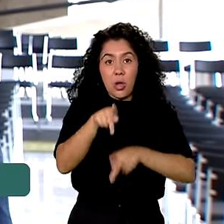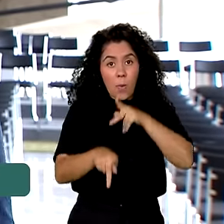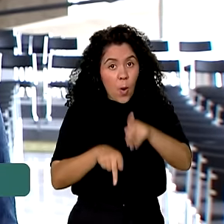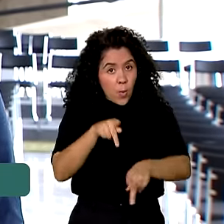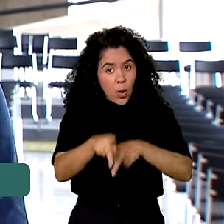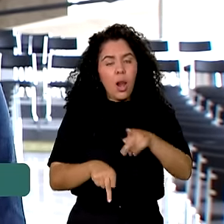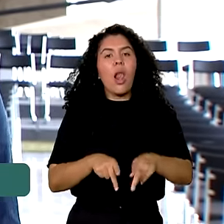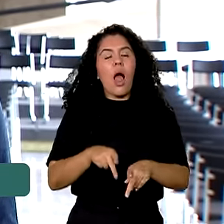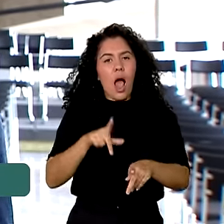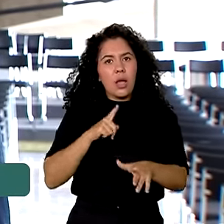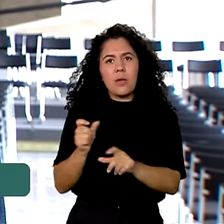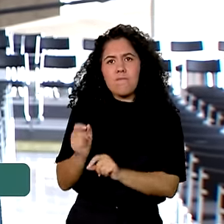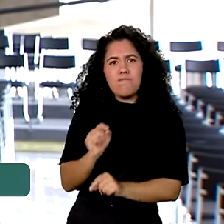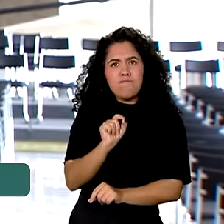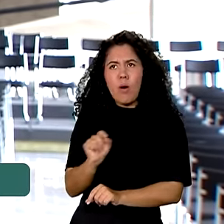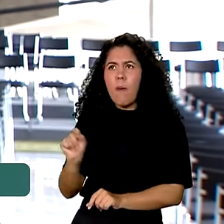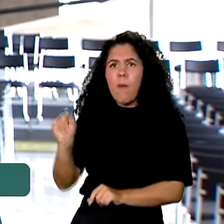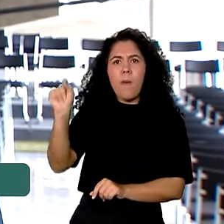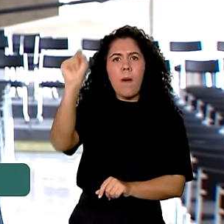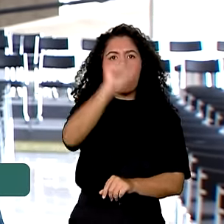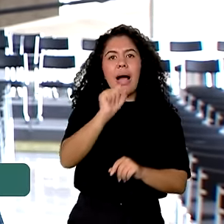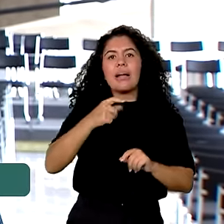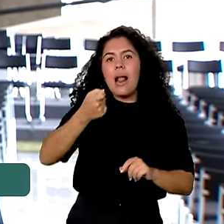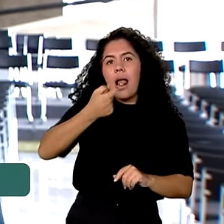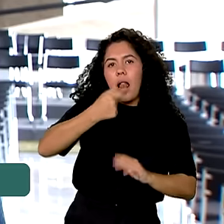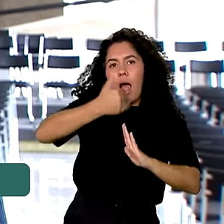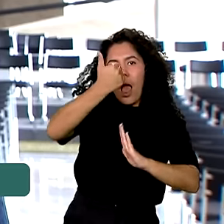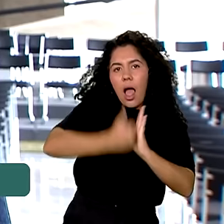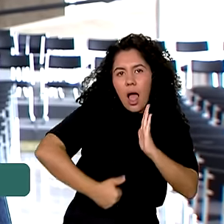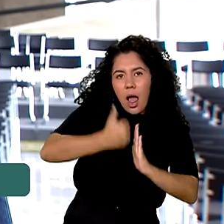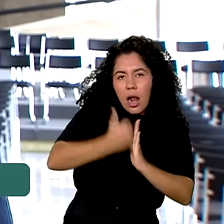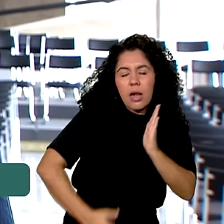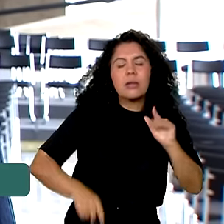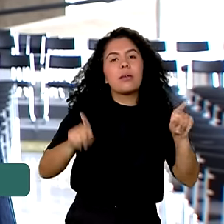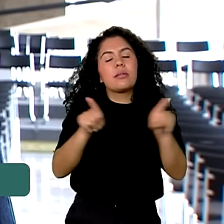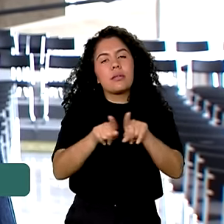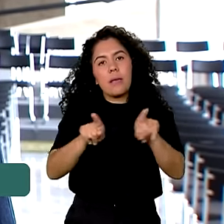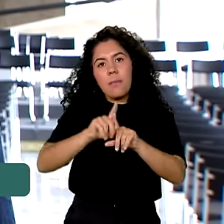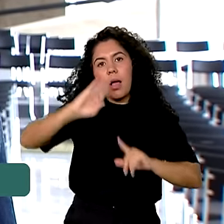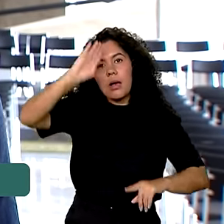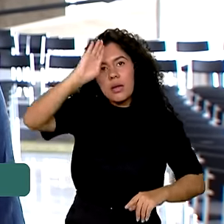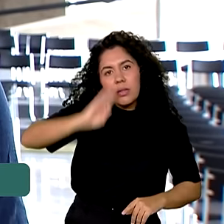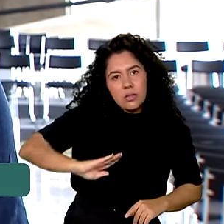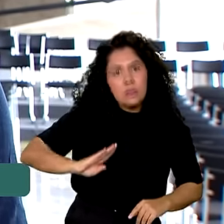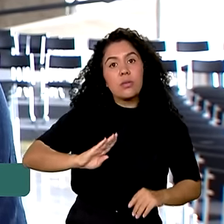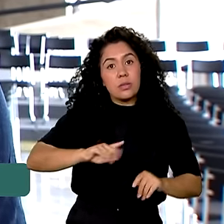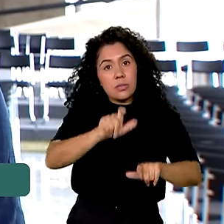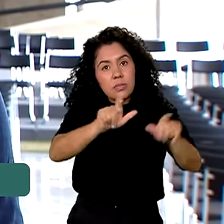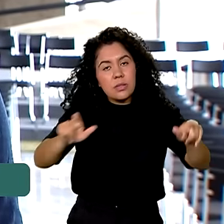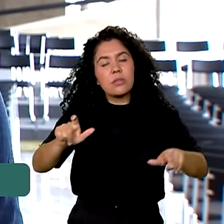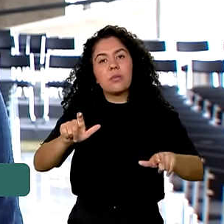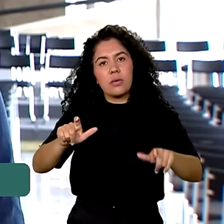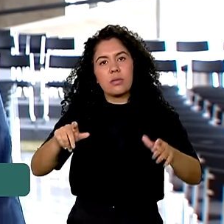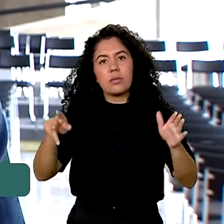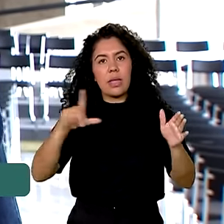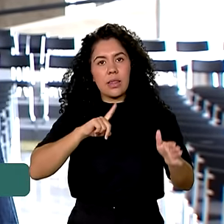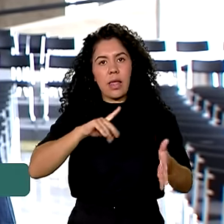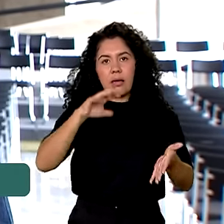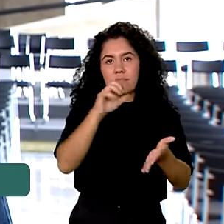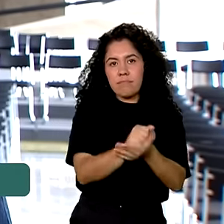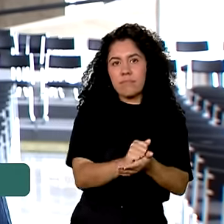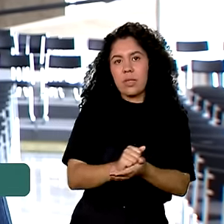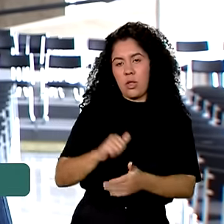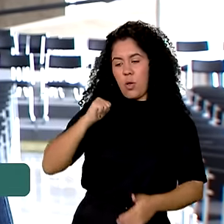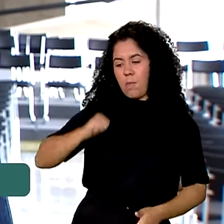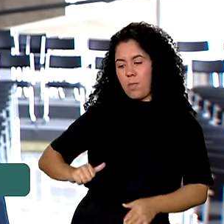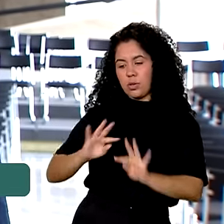estabelecimentos e medicamentos com descontos, além da gratuidade para os beneficiários do Bolsa Família. E o Brasil